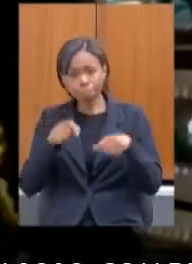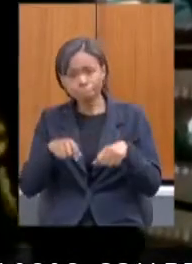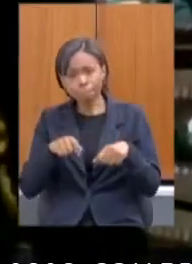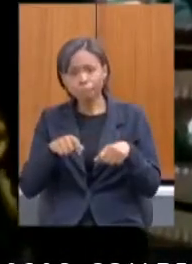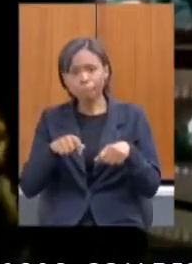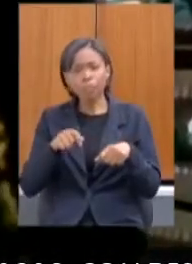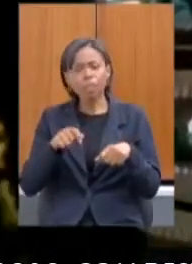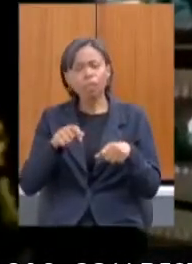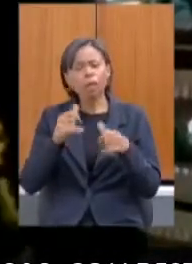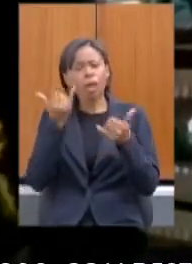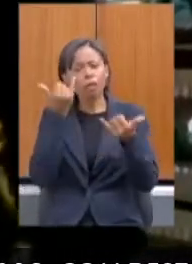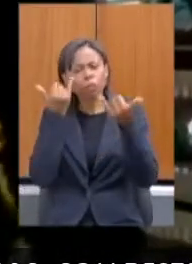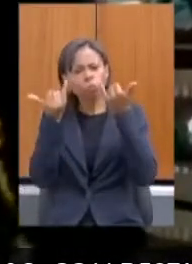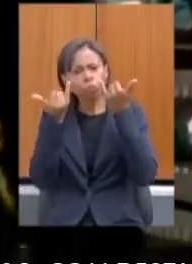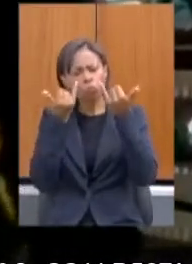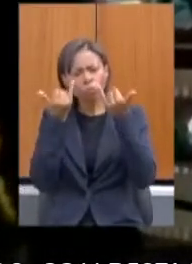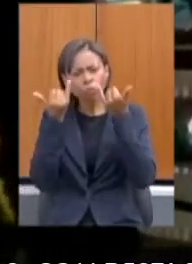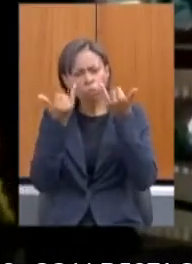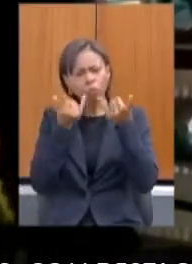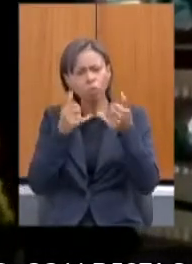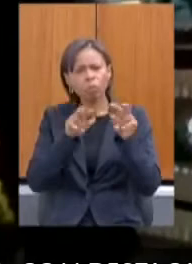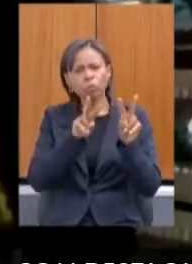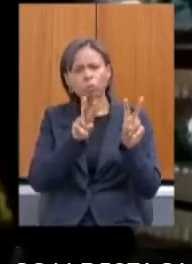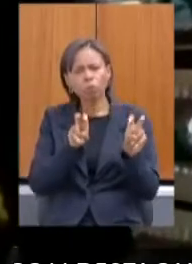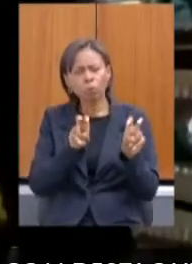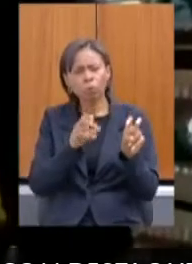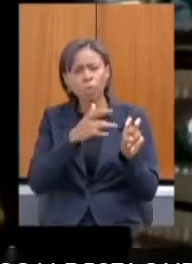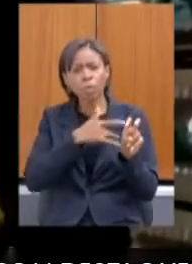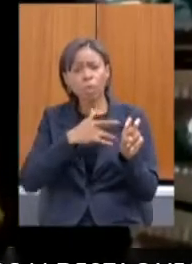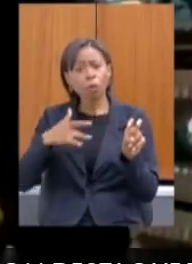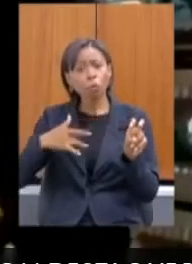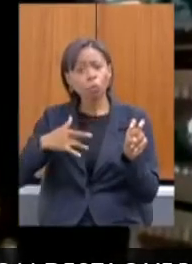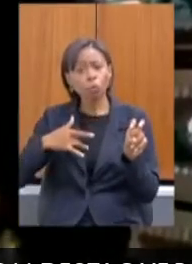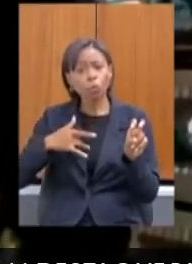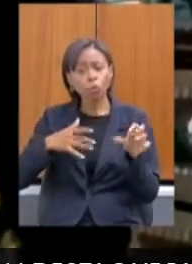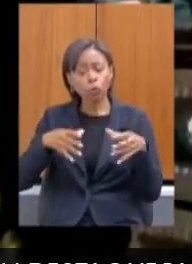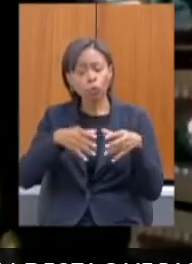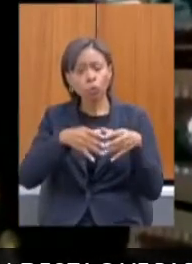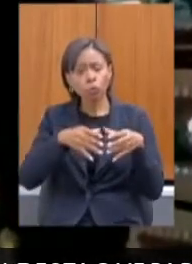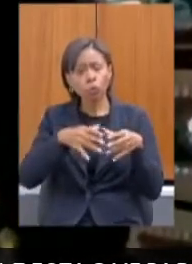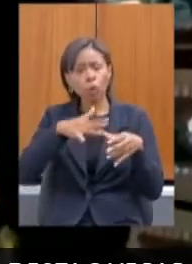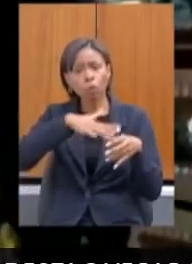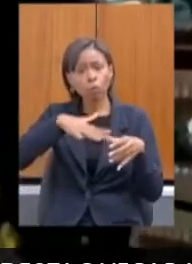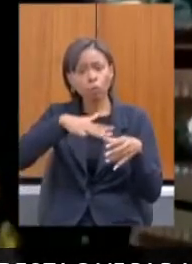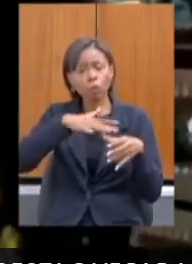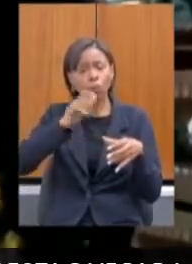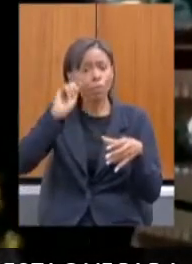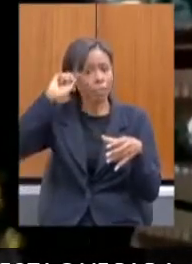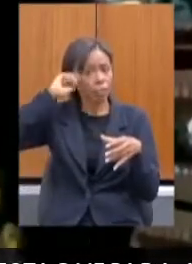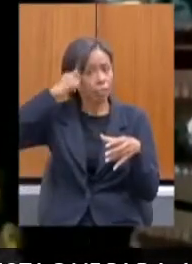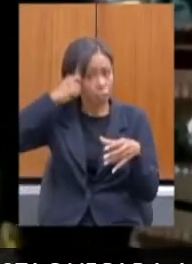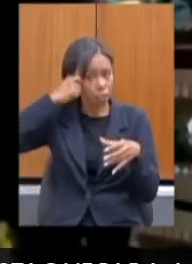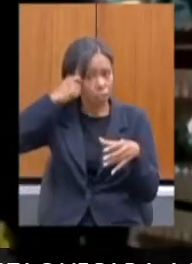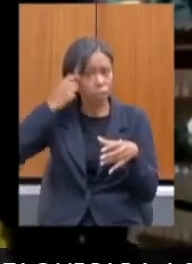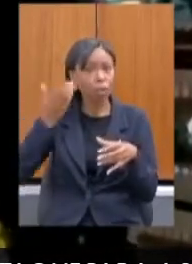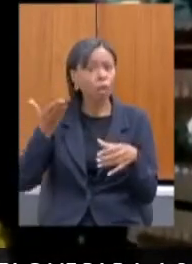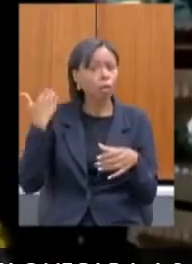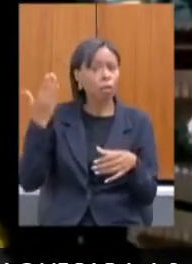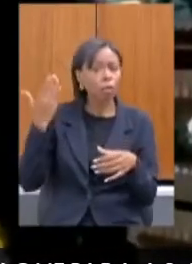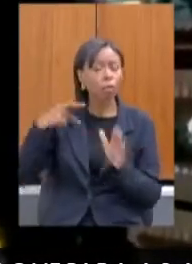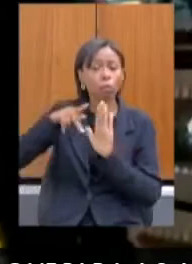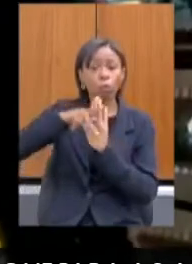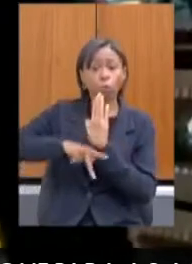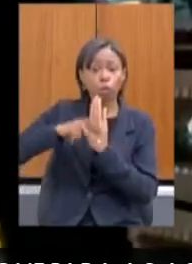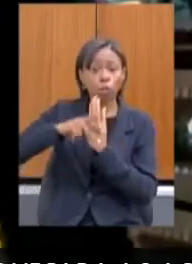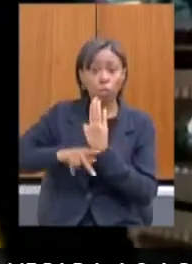gente ter os dados sobre a saúde da população negra a partir de um projeto aprovado nessa casa de autoria